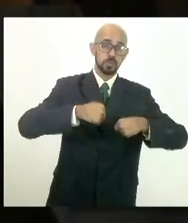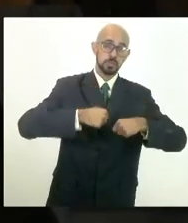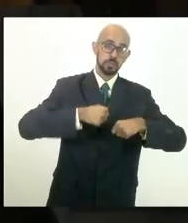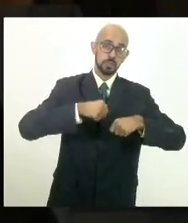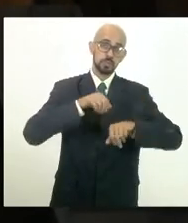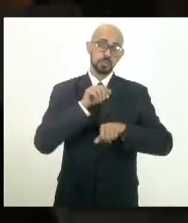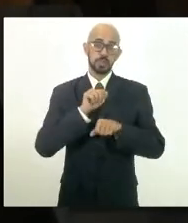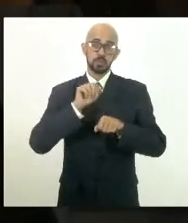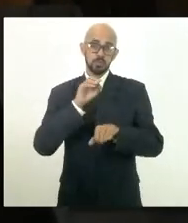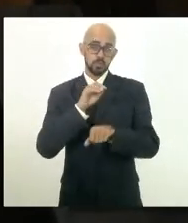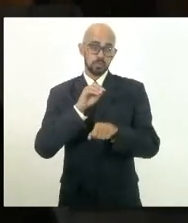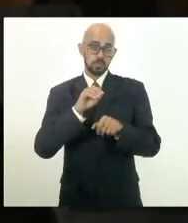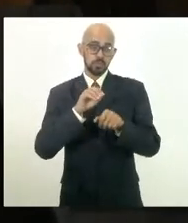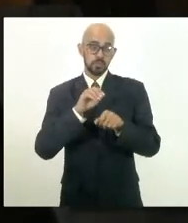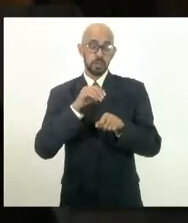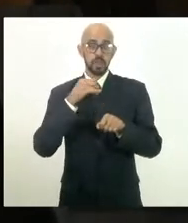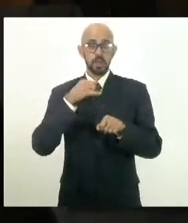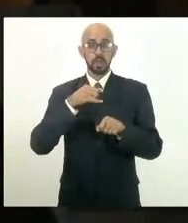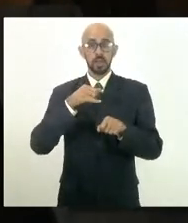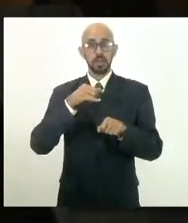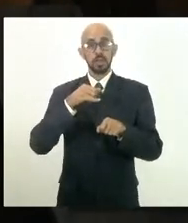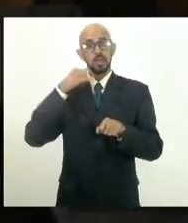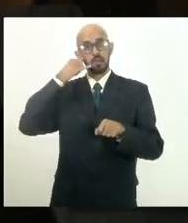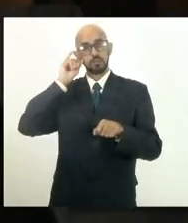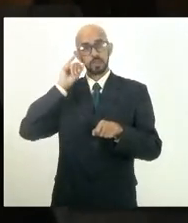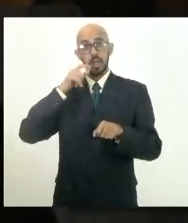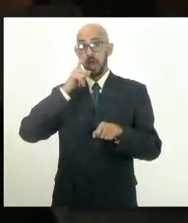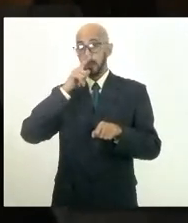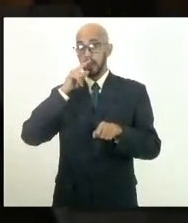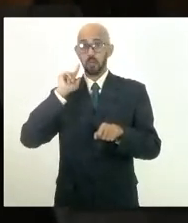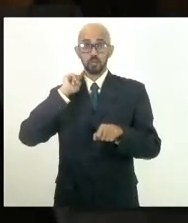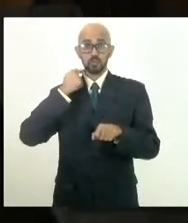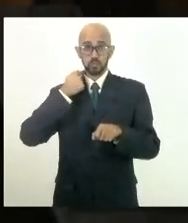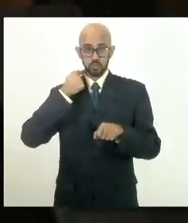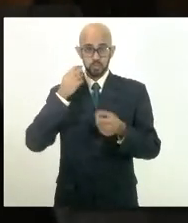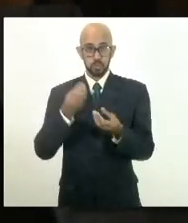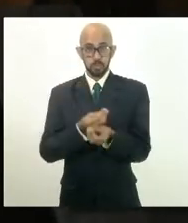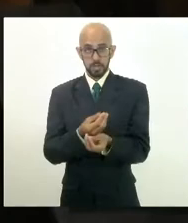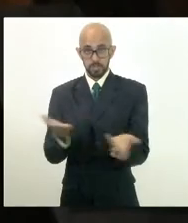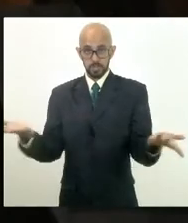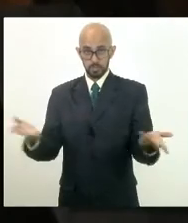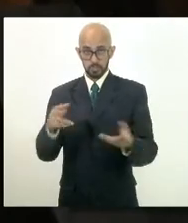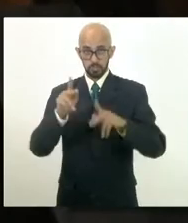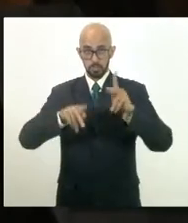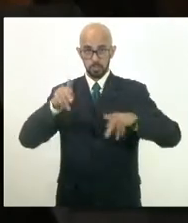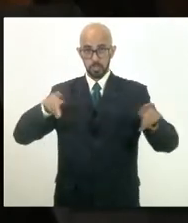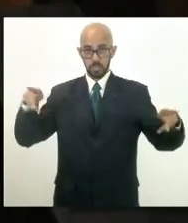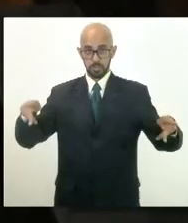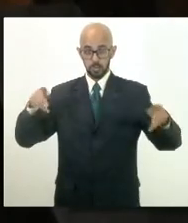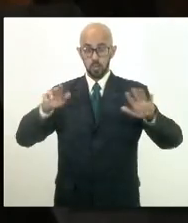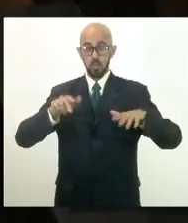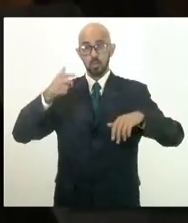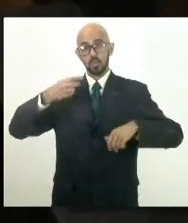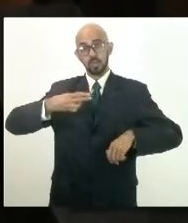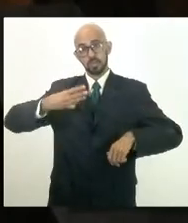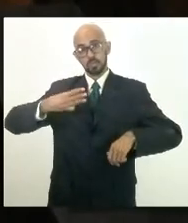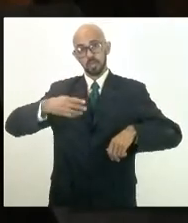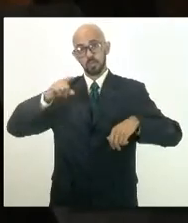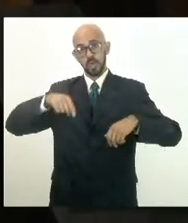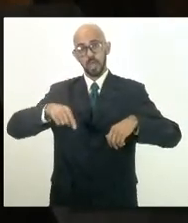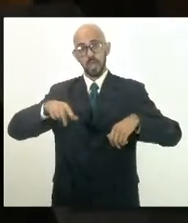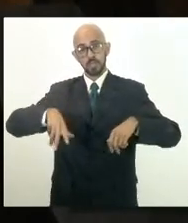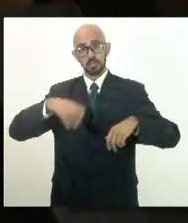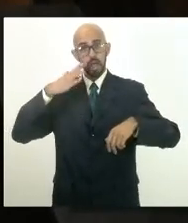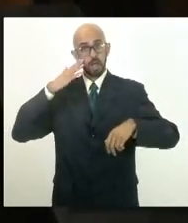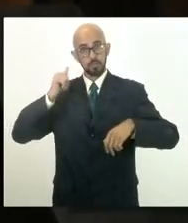vai para um caminhão-pipa, que ela esteja em condições sanitárias para o abastecimento da população. E terceiro, ouvir os comitês de